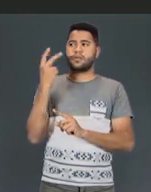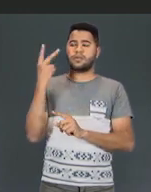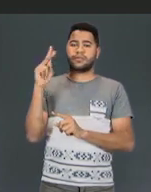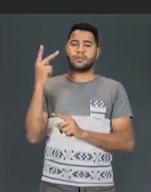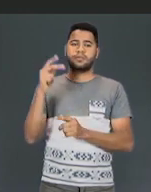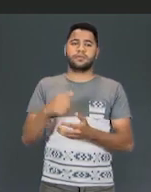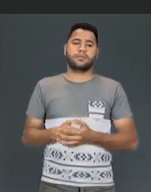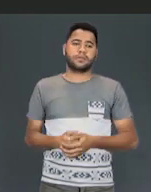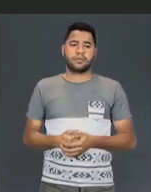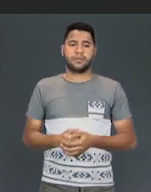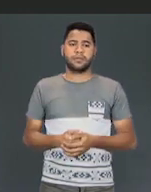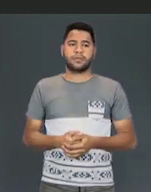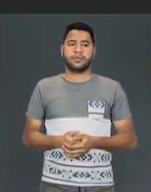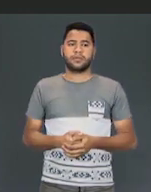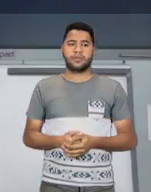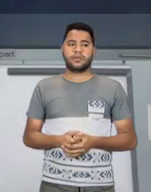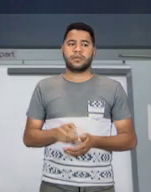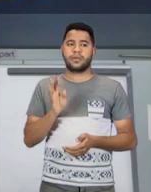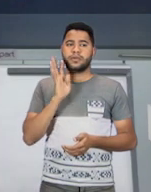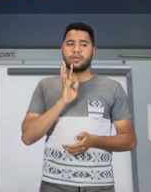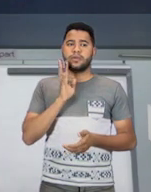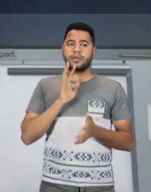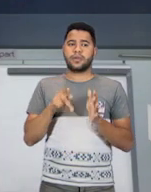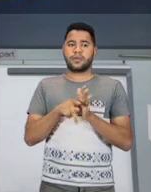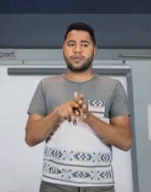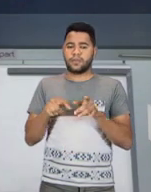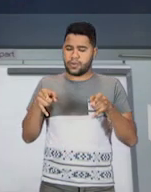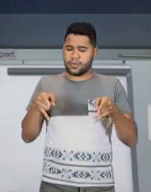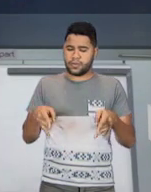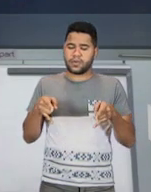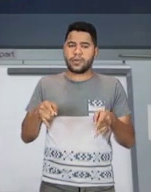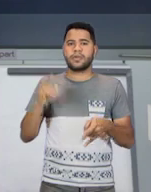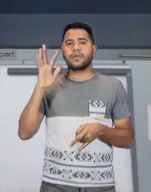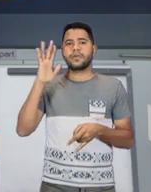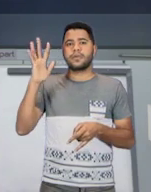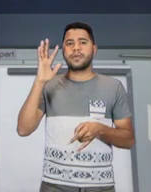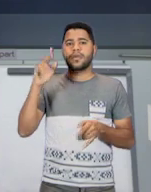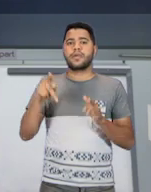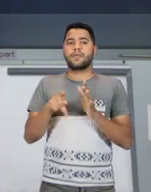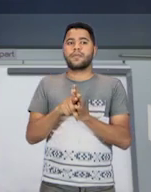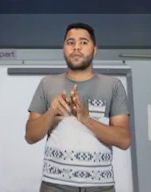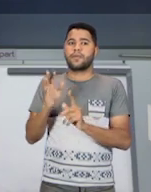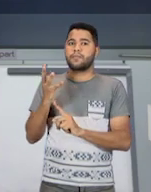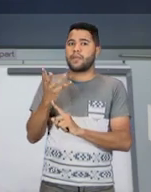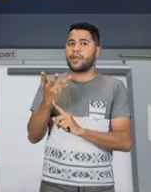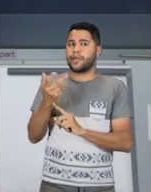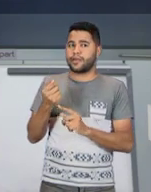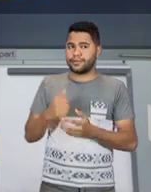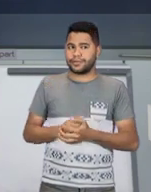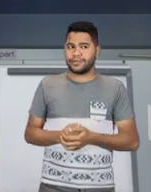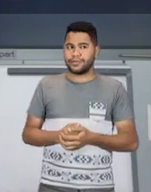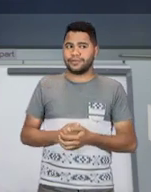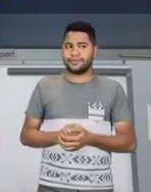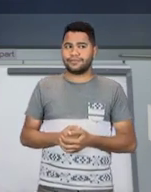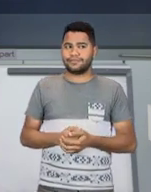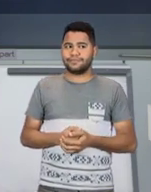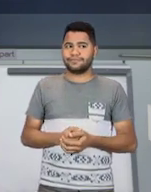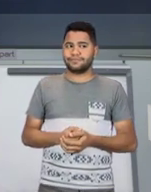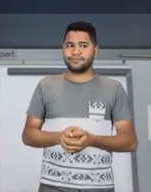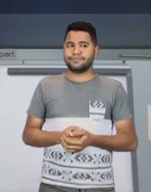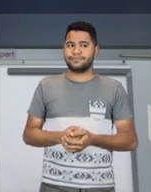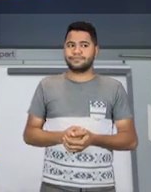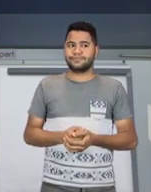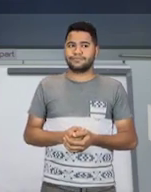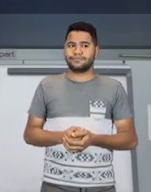Essa pintura super legal do quarto, né? Imagina se o quarto virar uma obra de arte. I think you should clean